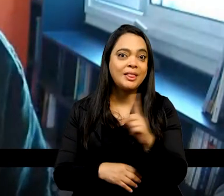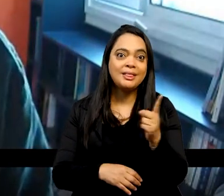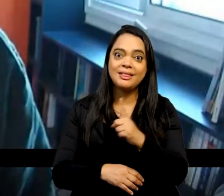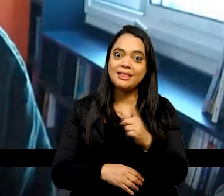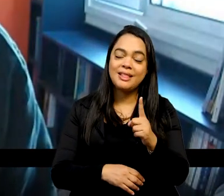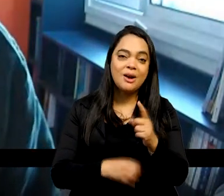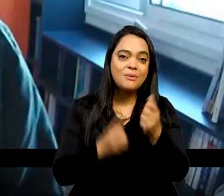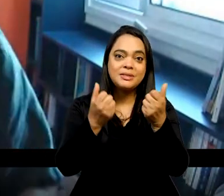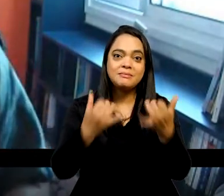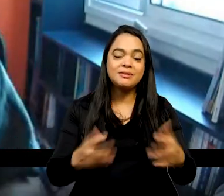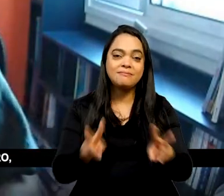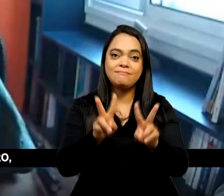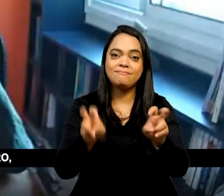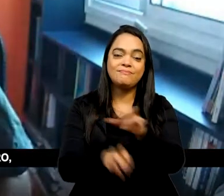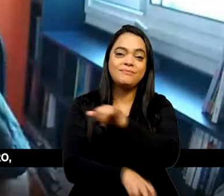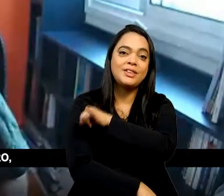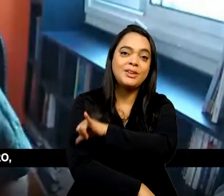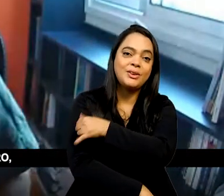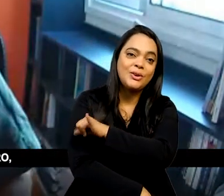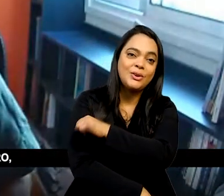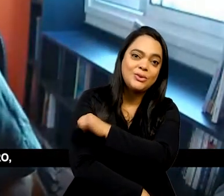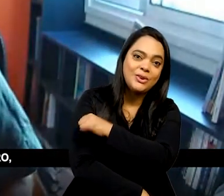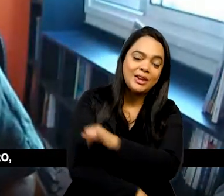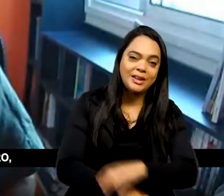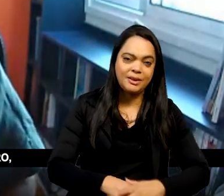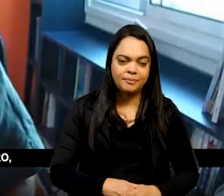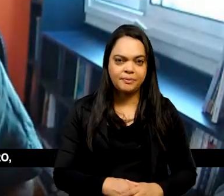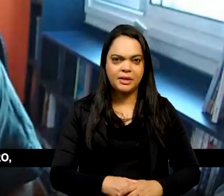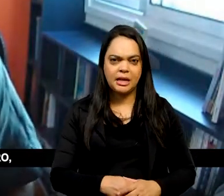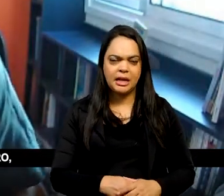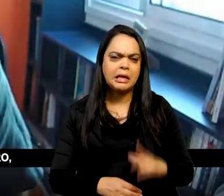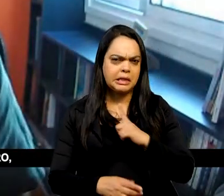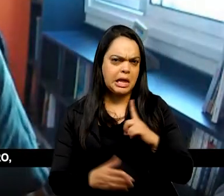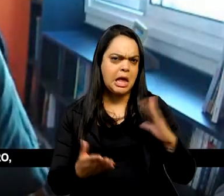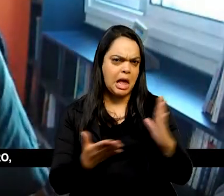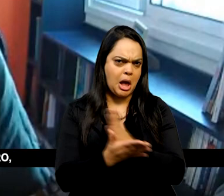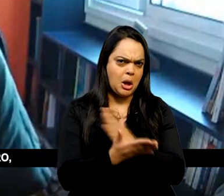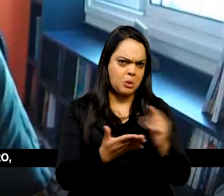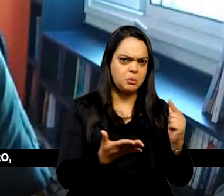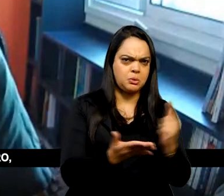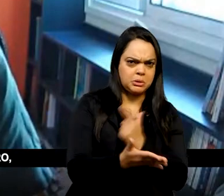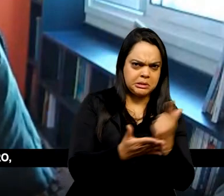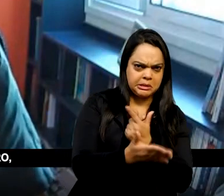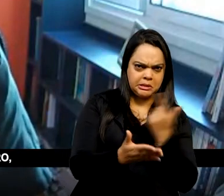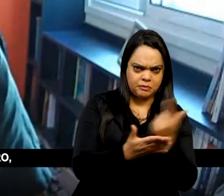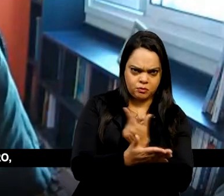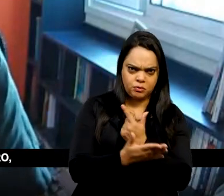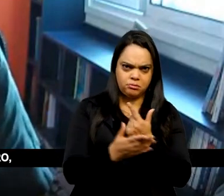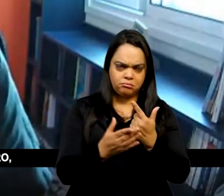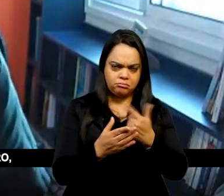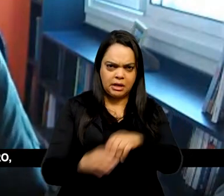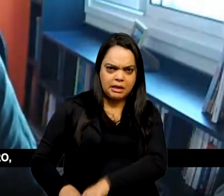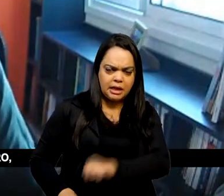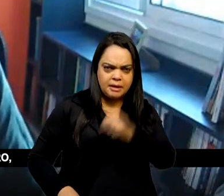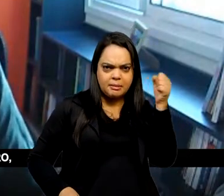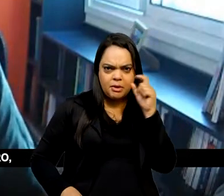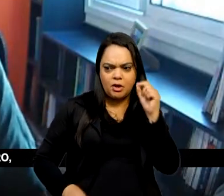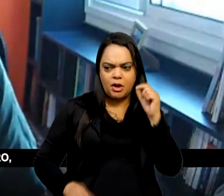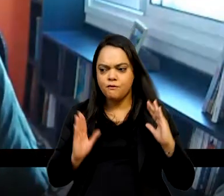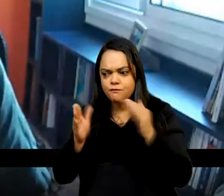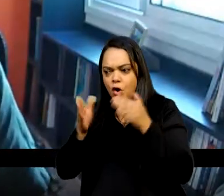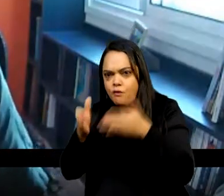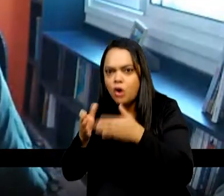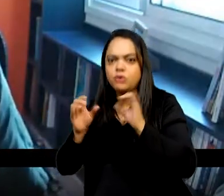Rio de Janeiro. No entanto, alguns estudos sobre a independência, eles podem ficar focados na imprensa do Rio de